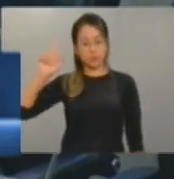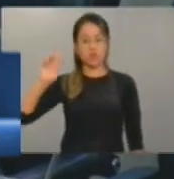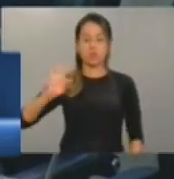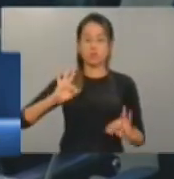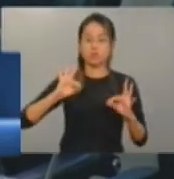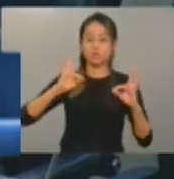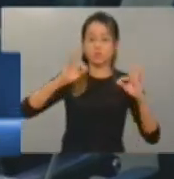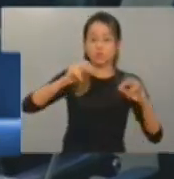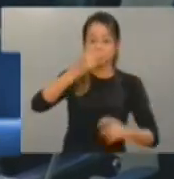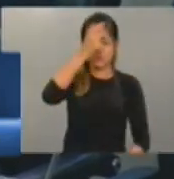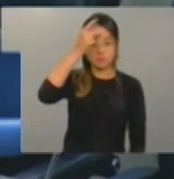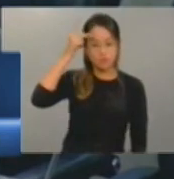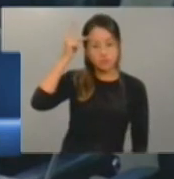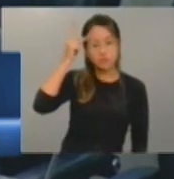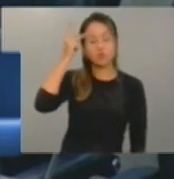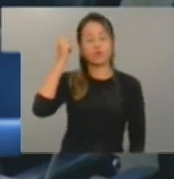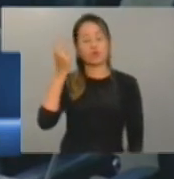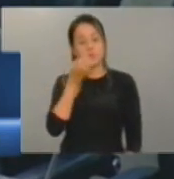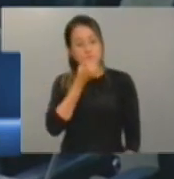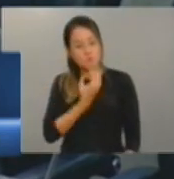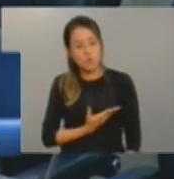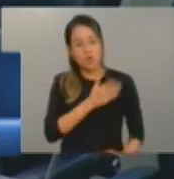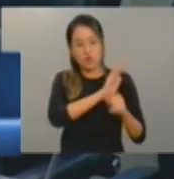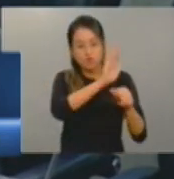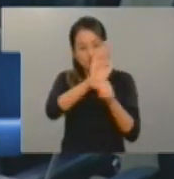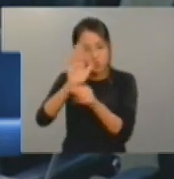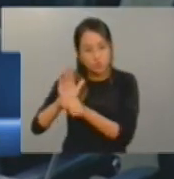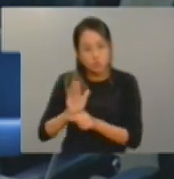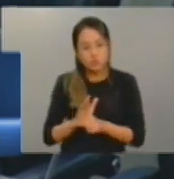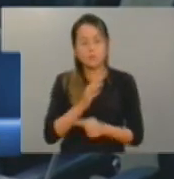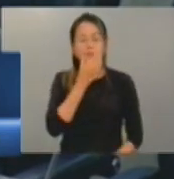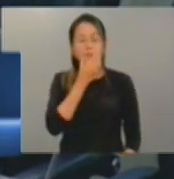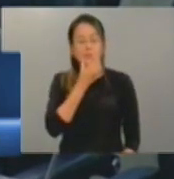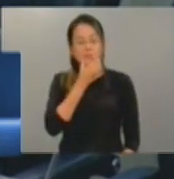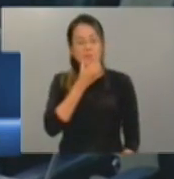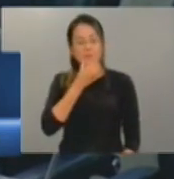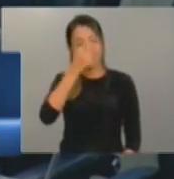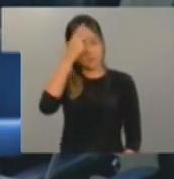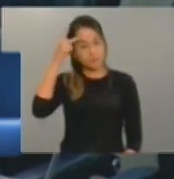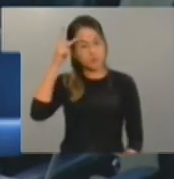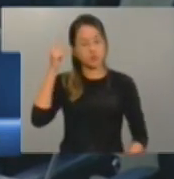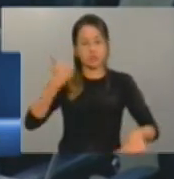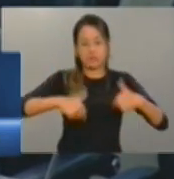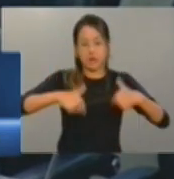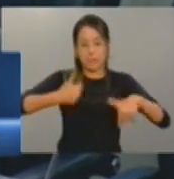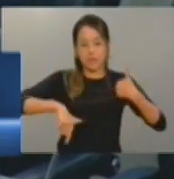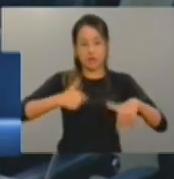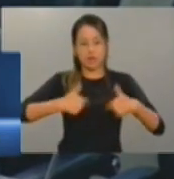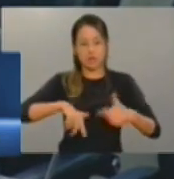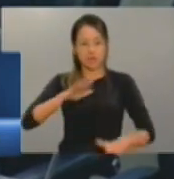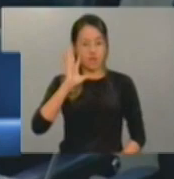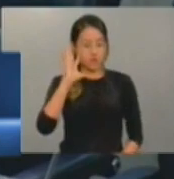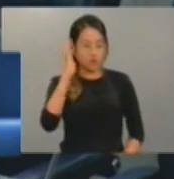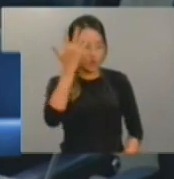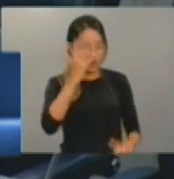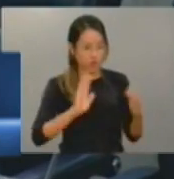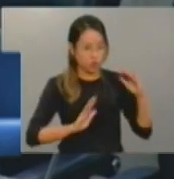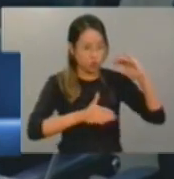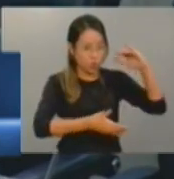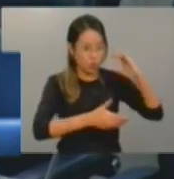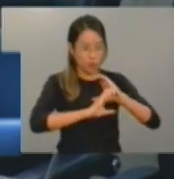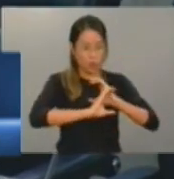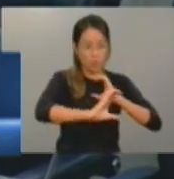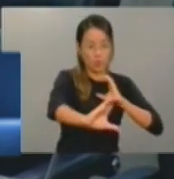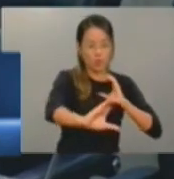a todas as pessoas que fazem essas ações acontecer, a pessoa que está lá na ponta buscando resolver o problema da doutora, a pessoa que está